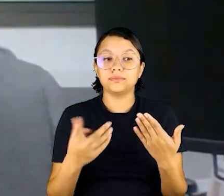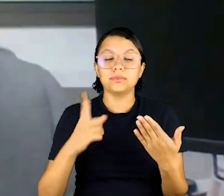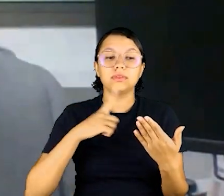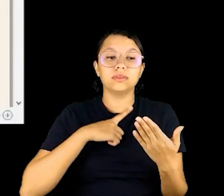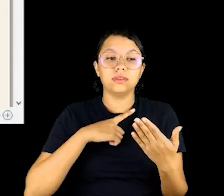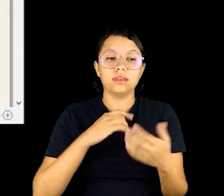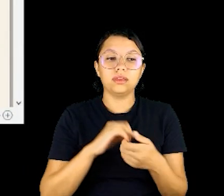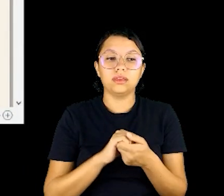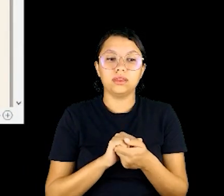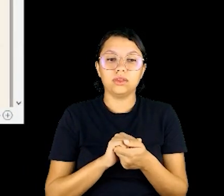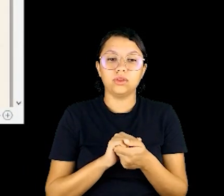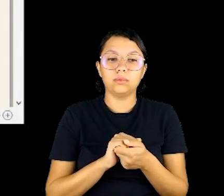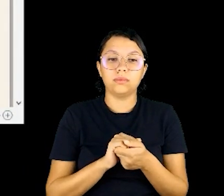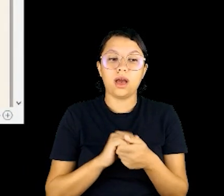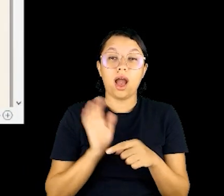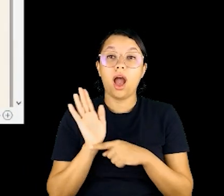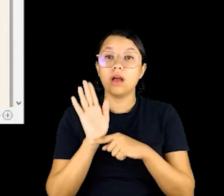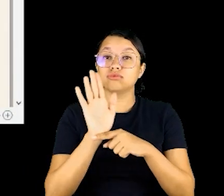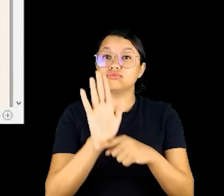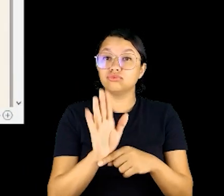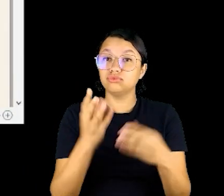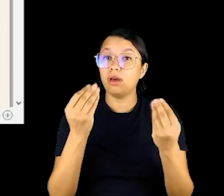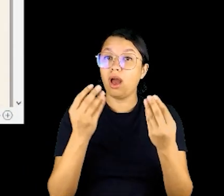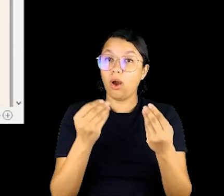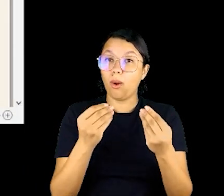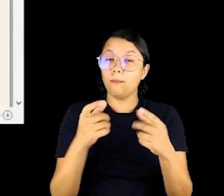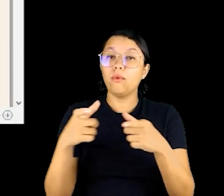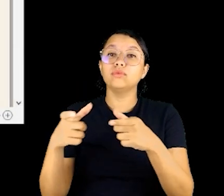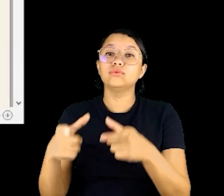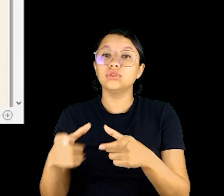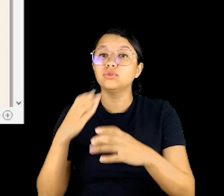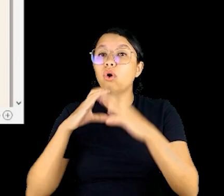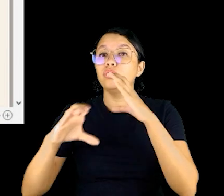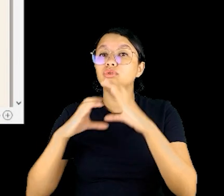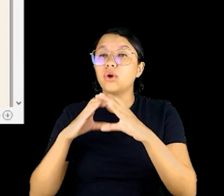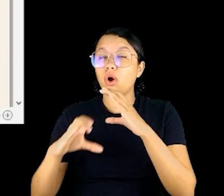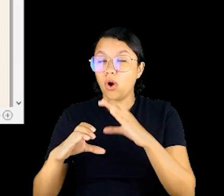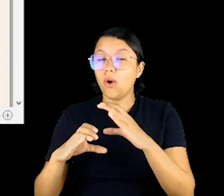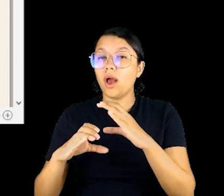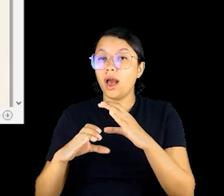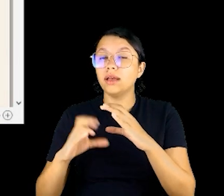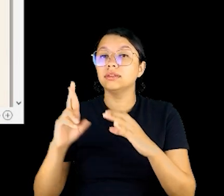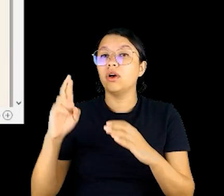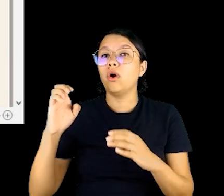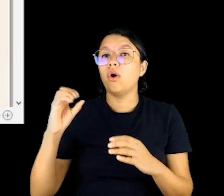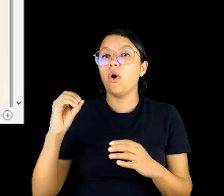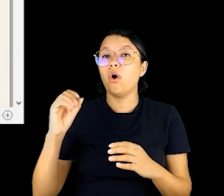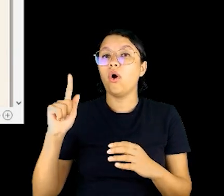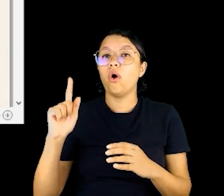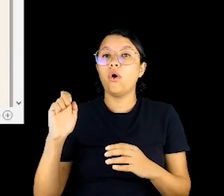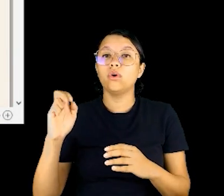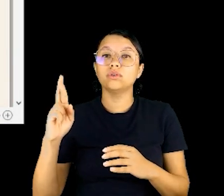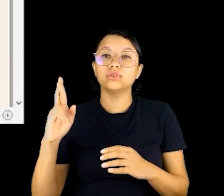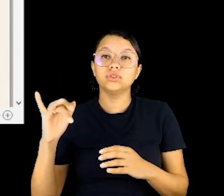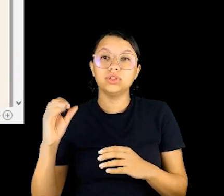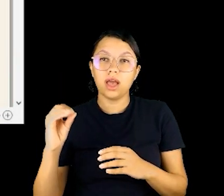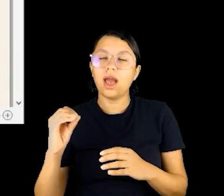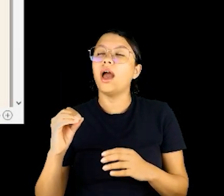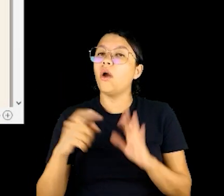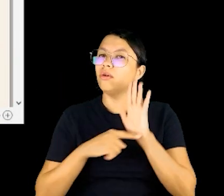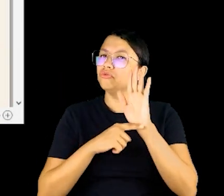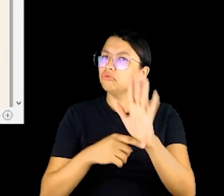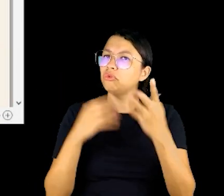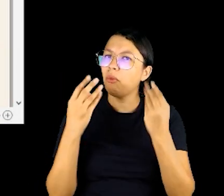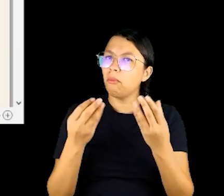Então, a cartilha, ela teve uma grande ajuda no nosso setor de comunicação do Tribunal, o servidor Rogério lá, foi muito